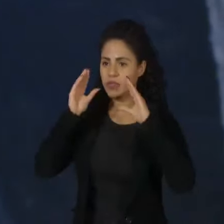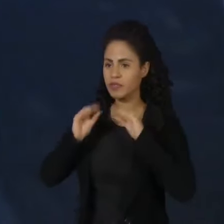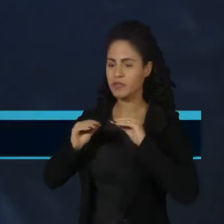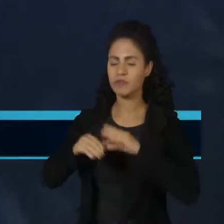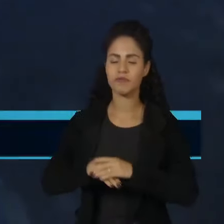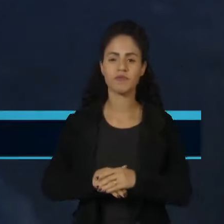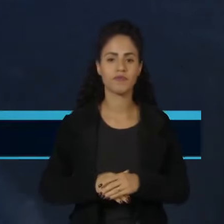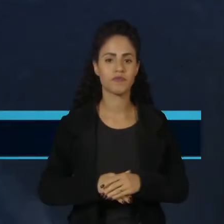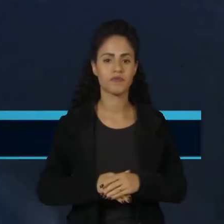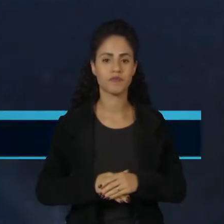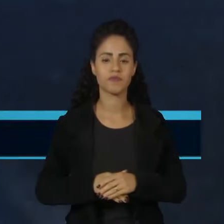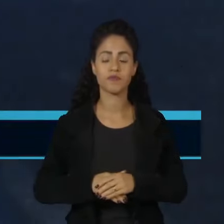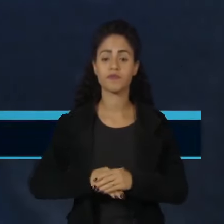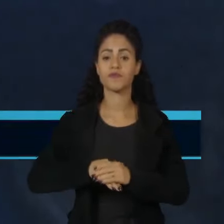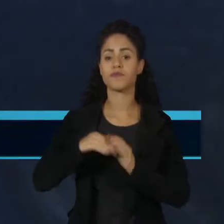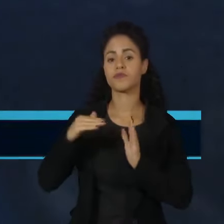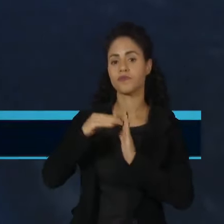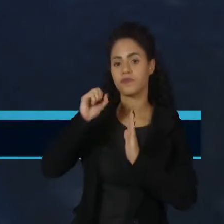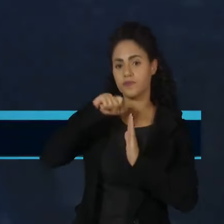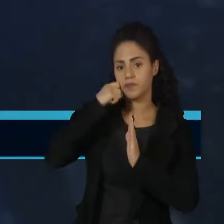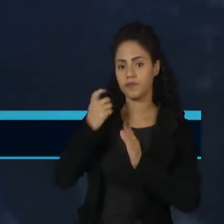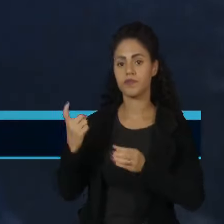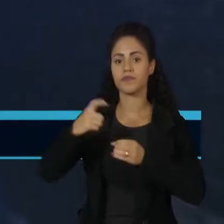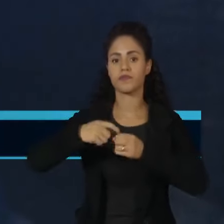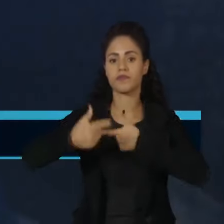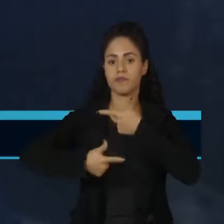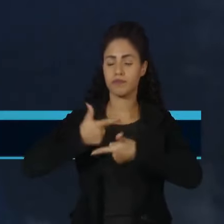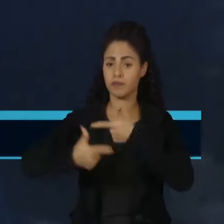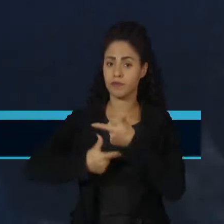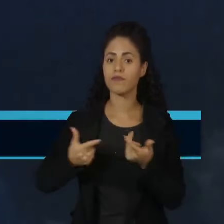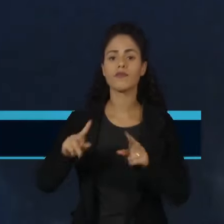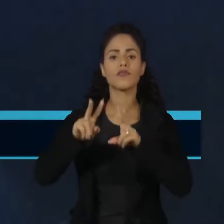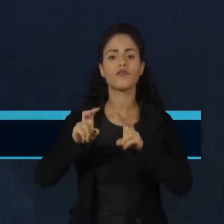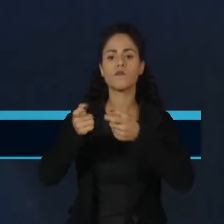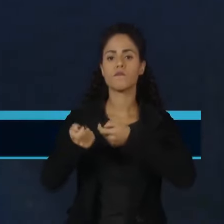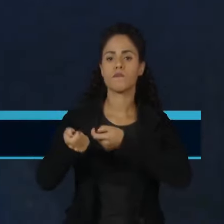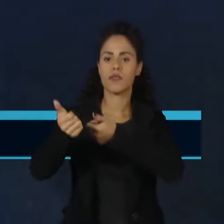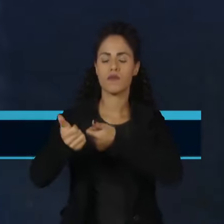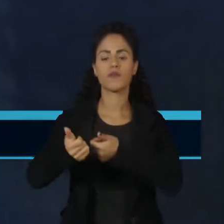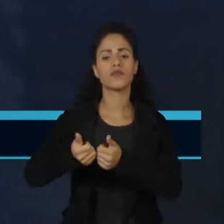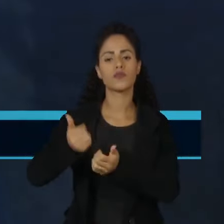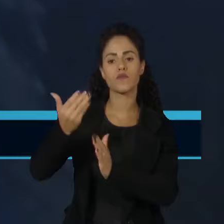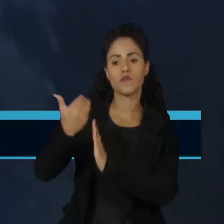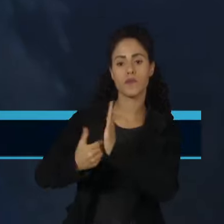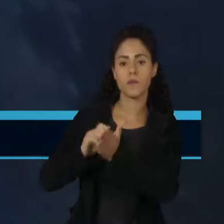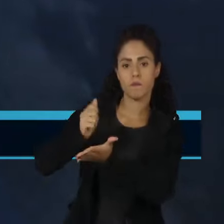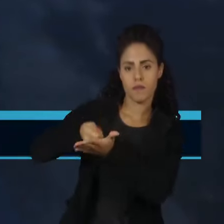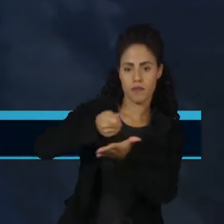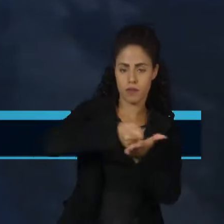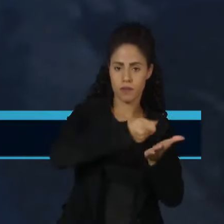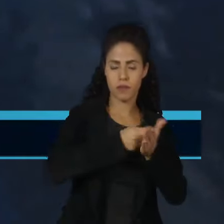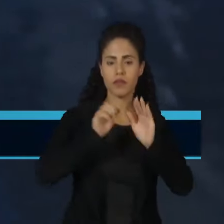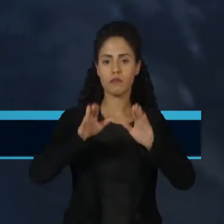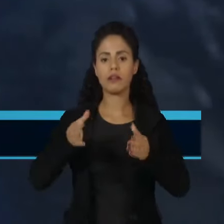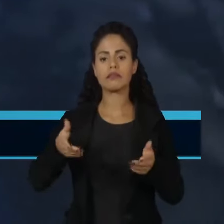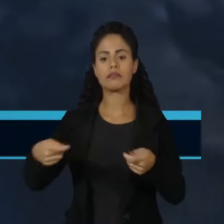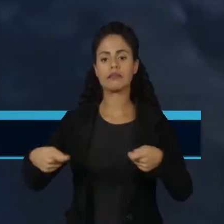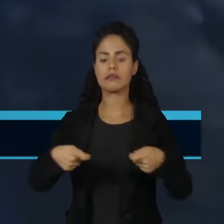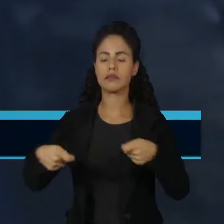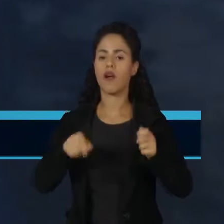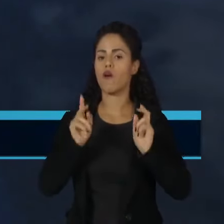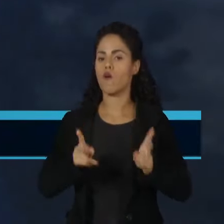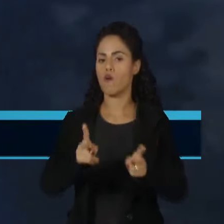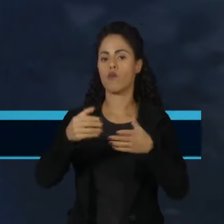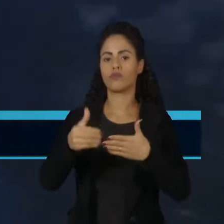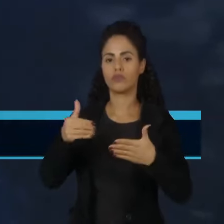O Senado retomou hoje o debate sobre a compensação dos benefícios fiscais da folha de pagamento. Mas o impasse segue o